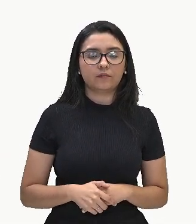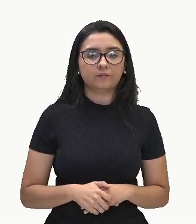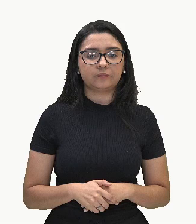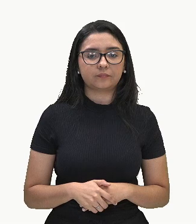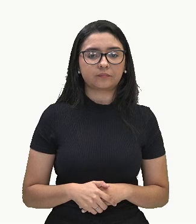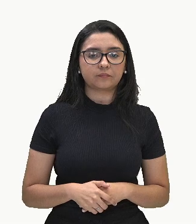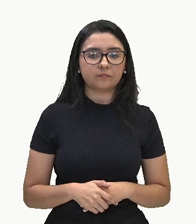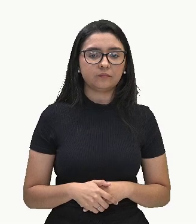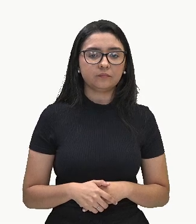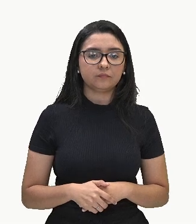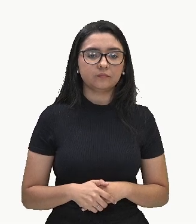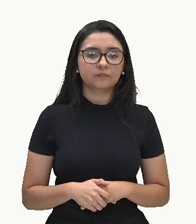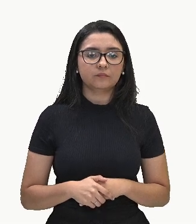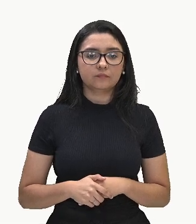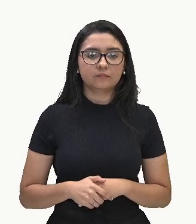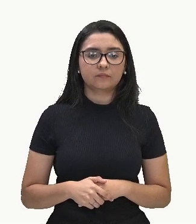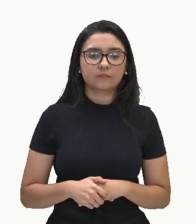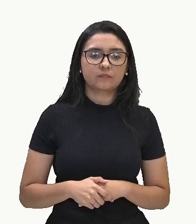Ok?